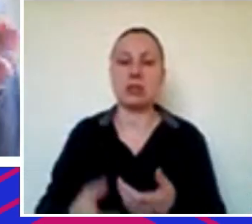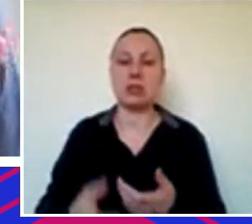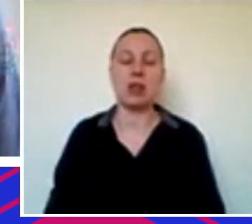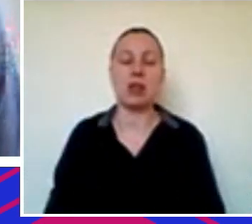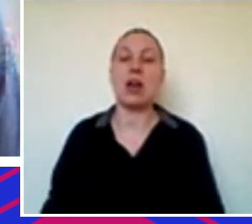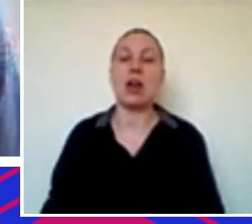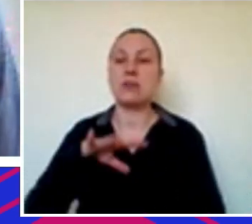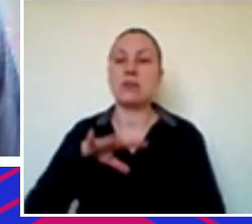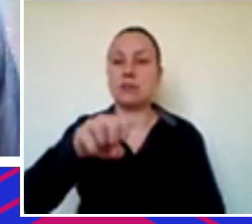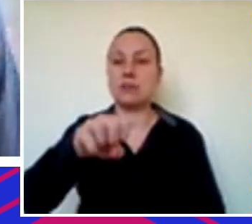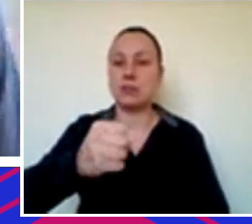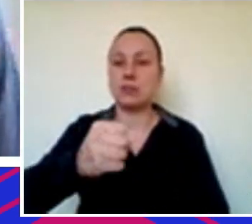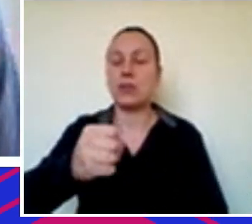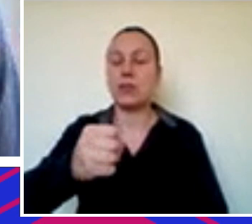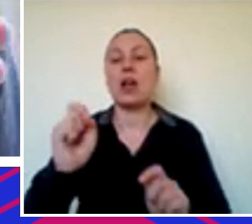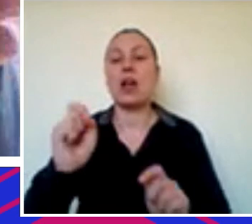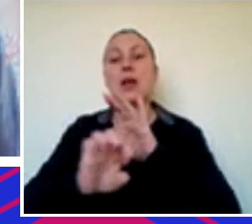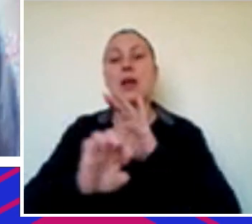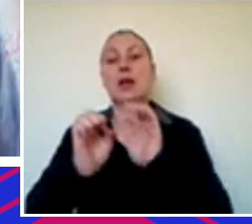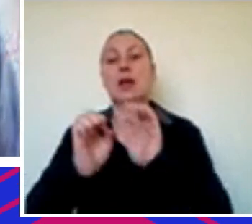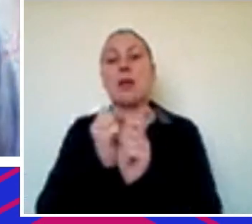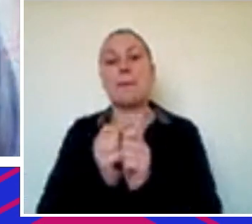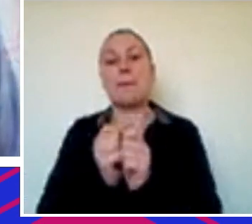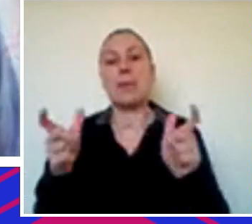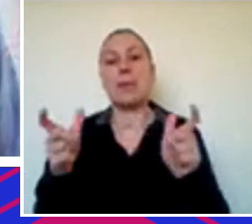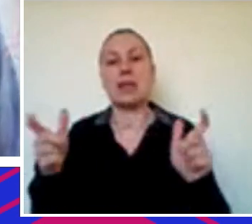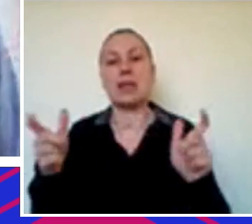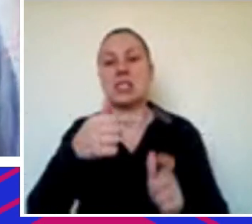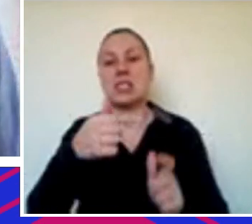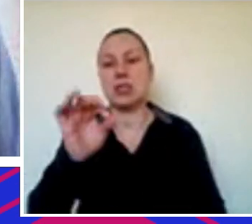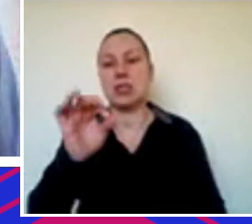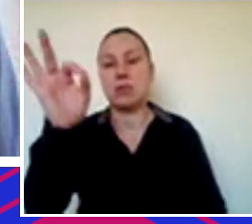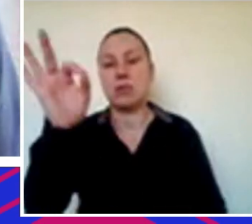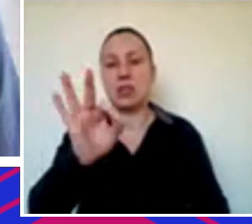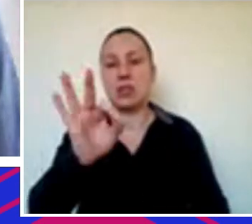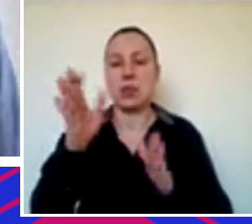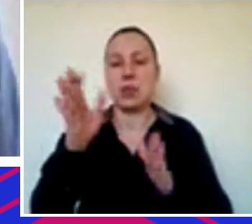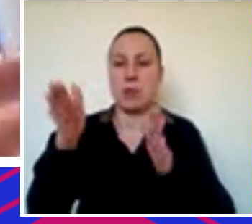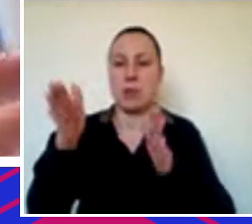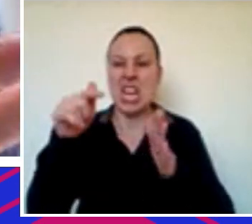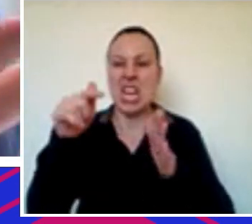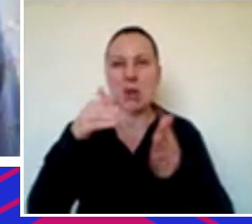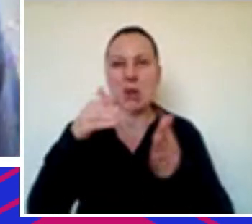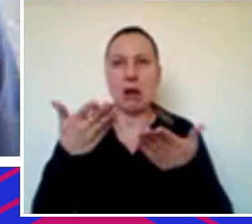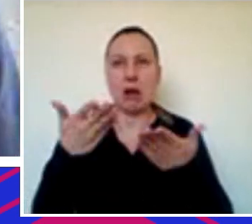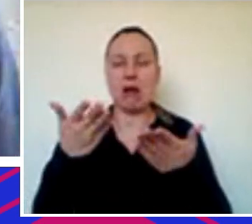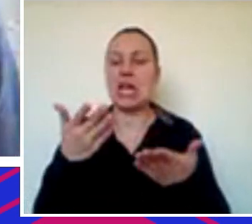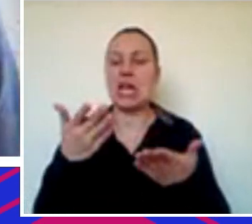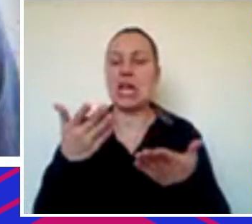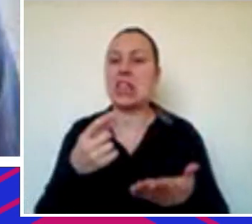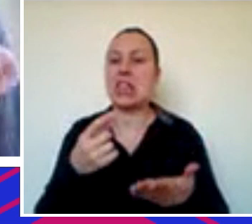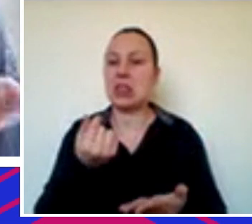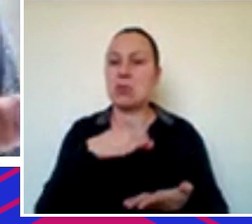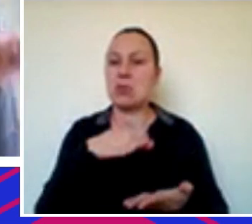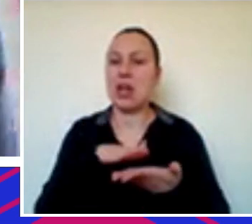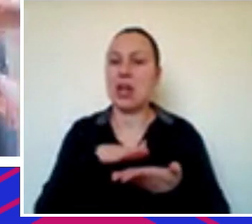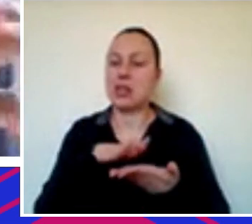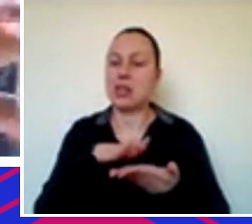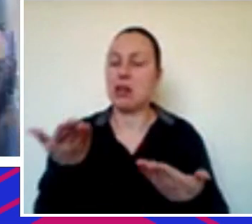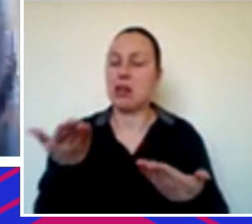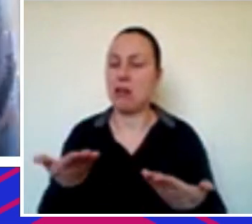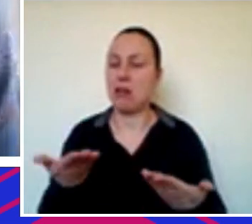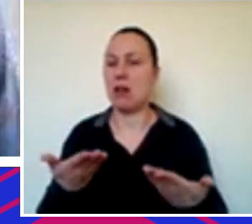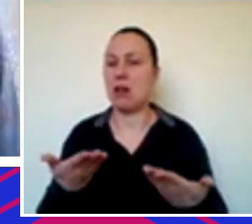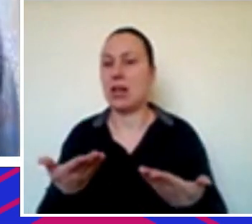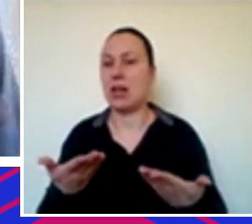e a companhia cresceu 70% do valor da companhia nesse período, então o custo que a gente teve para acessar esse capital e não ter